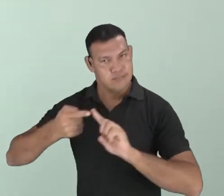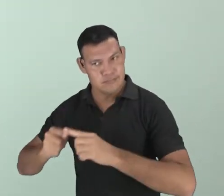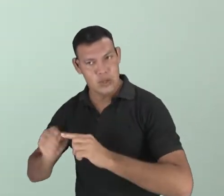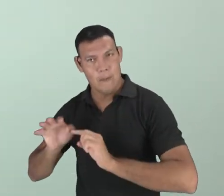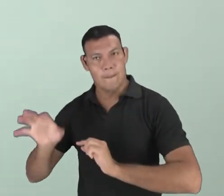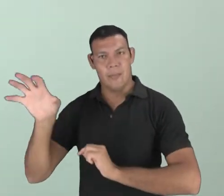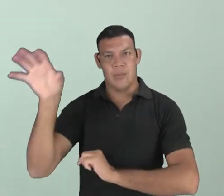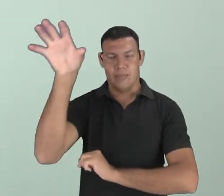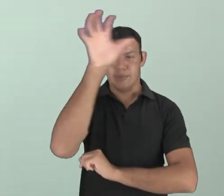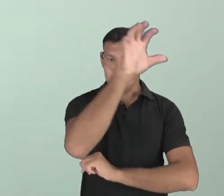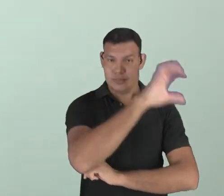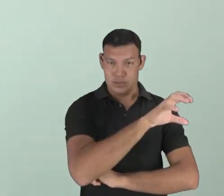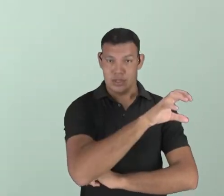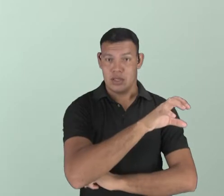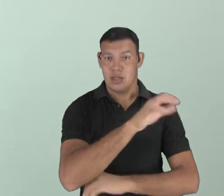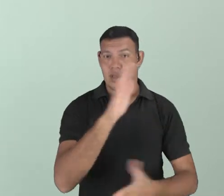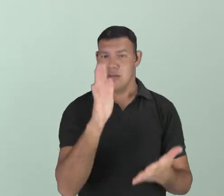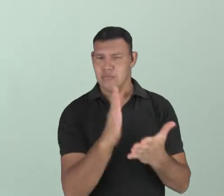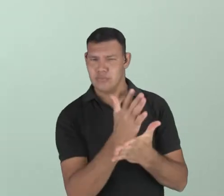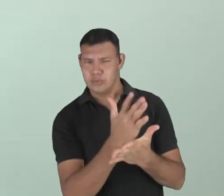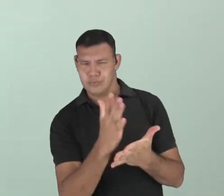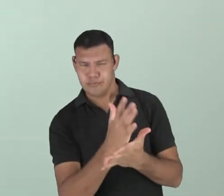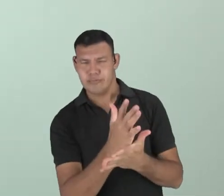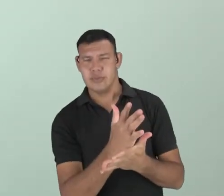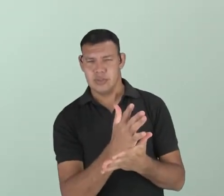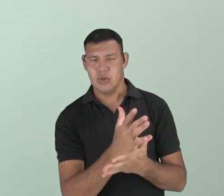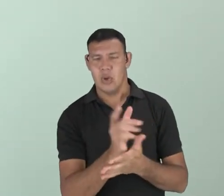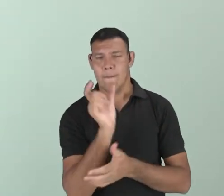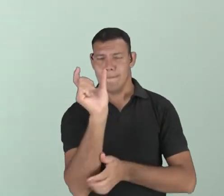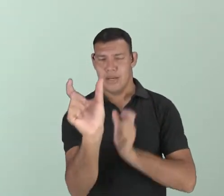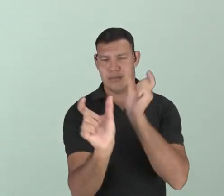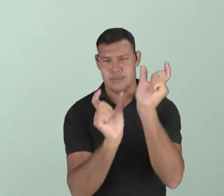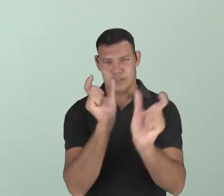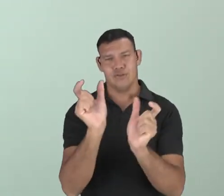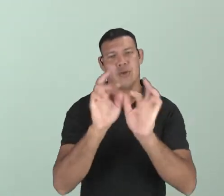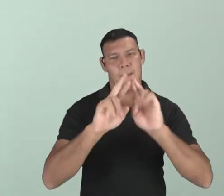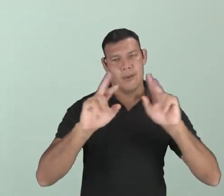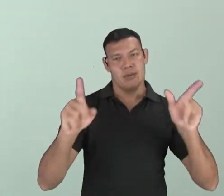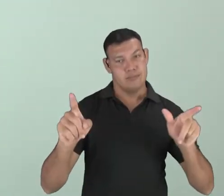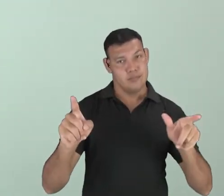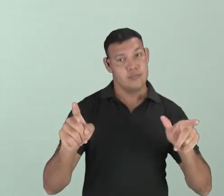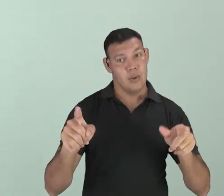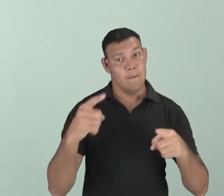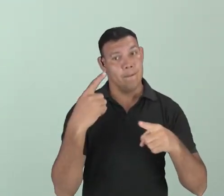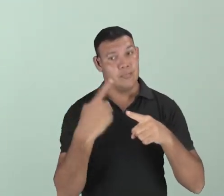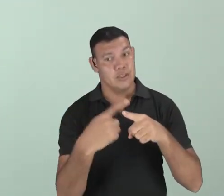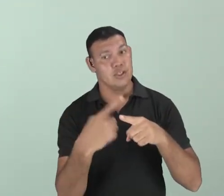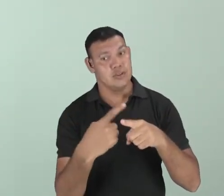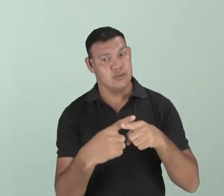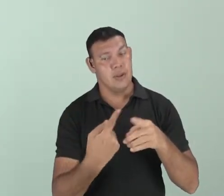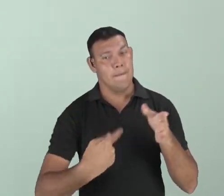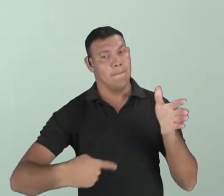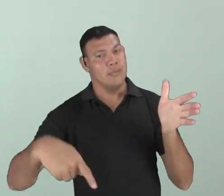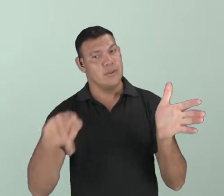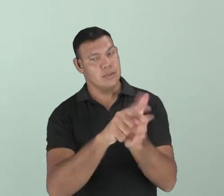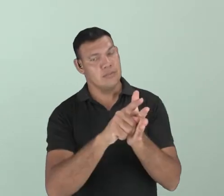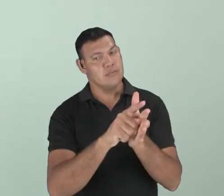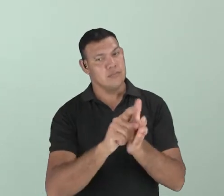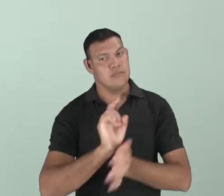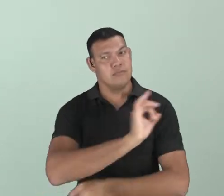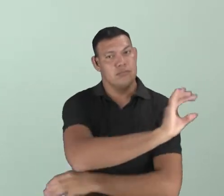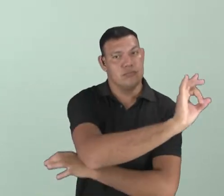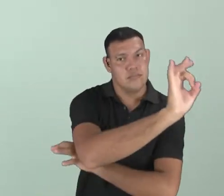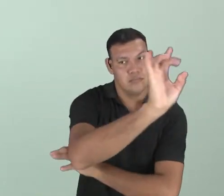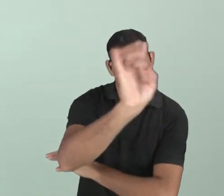regional. A diferença de algumas palavras por causa da localidade dentro do nosso Brasil.